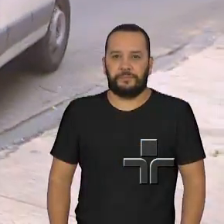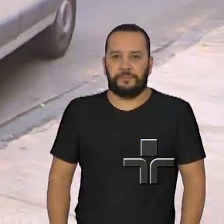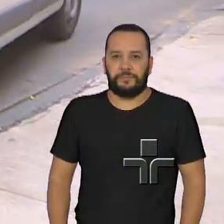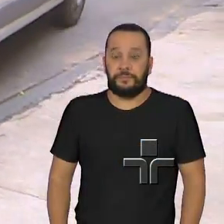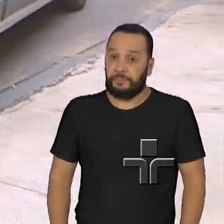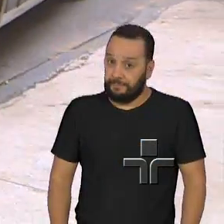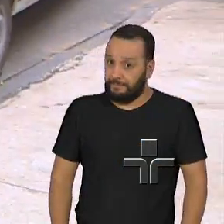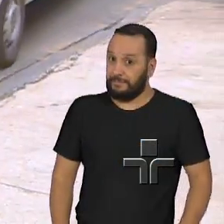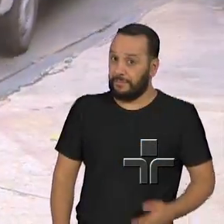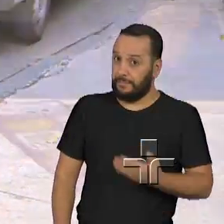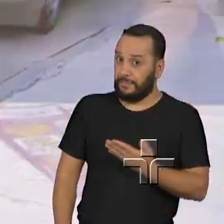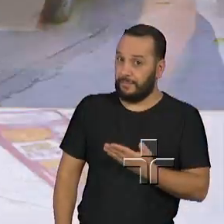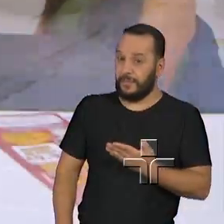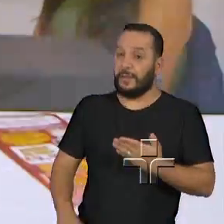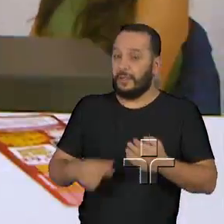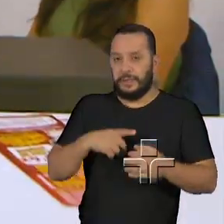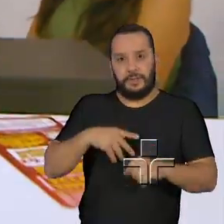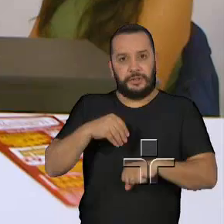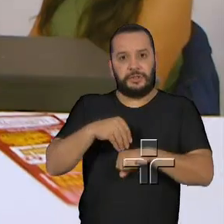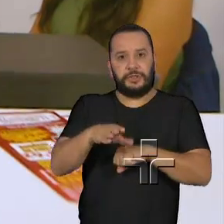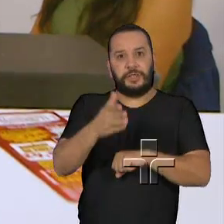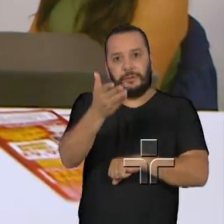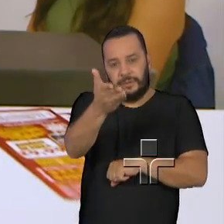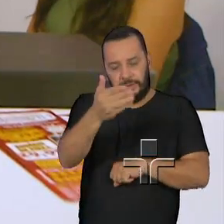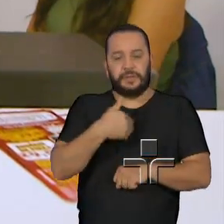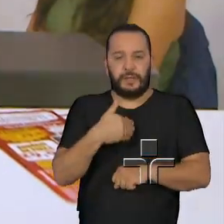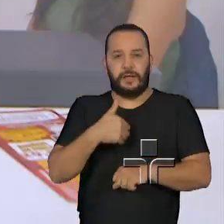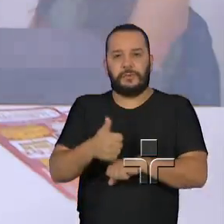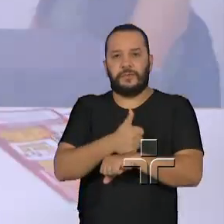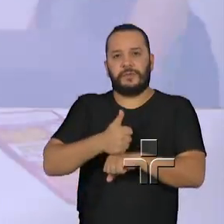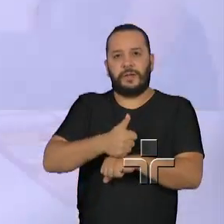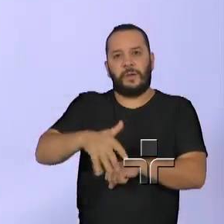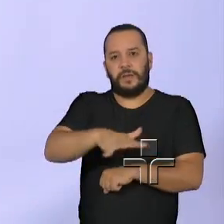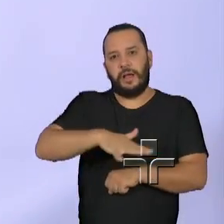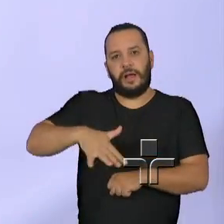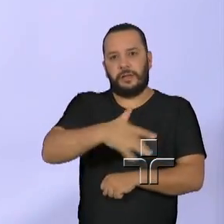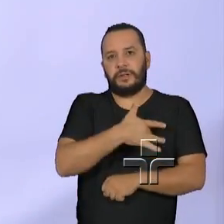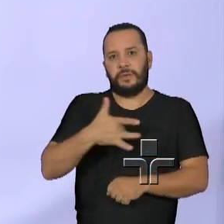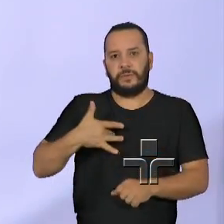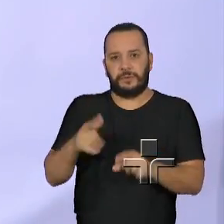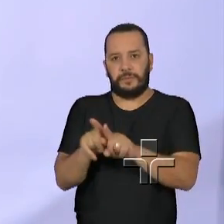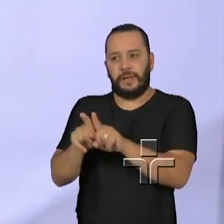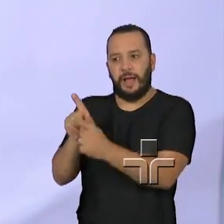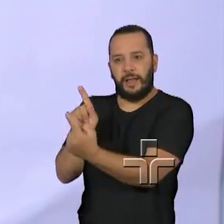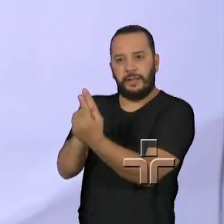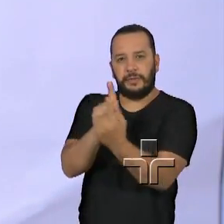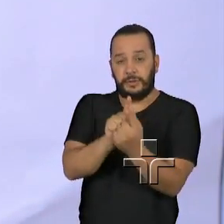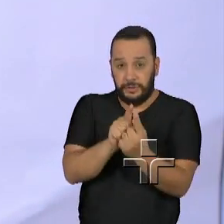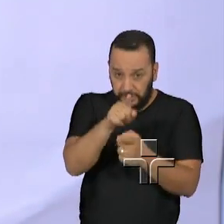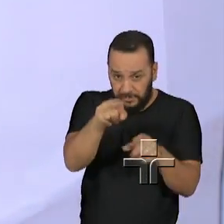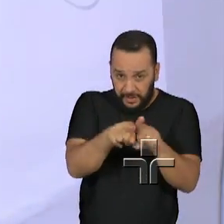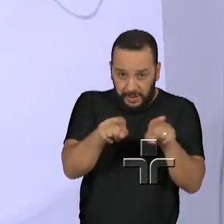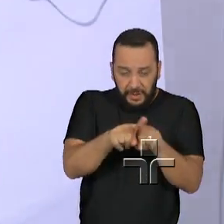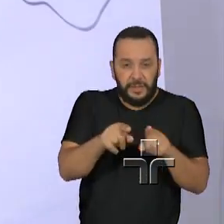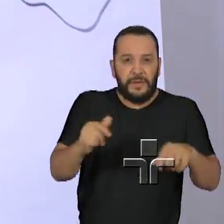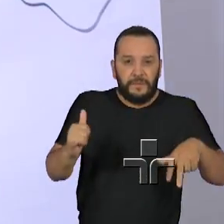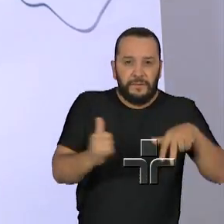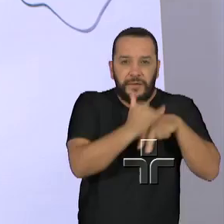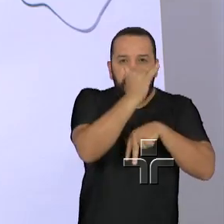Uma dica para profissionais da saúde, atendentes da rede pública e para as vítimas de violência em geral.